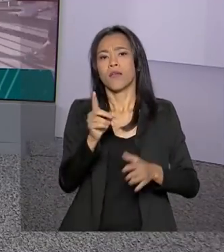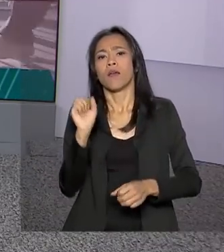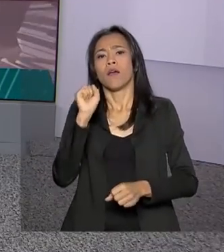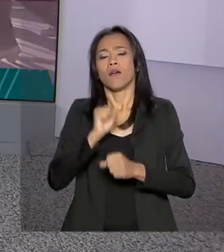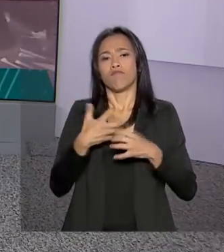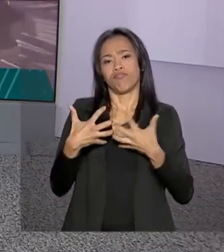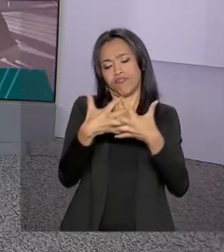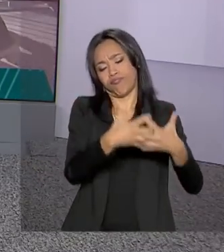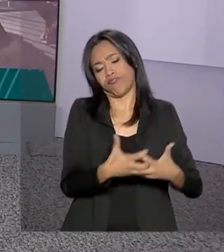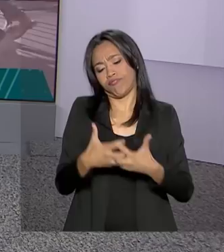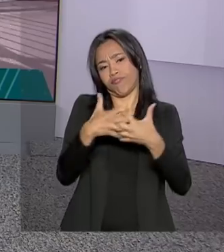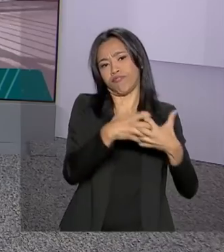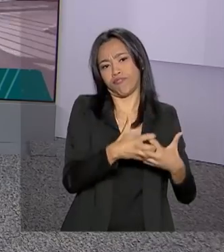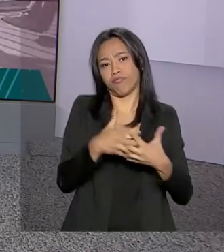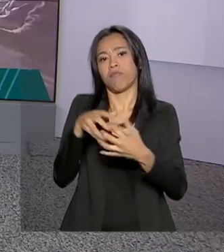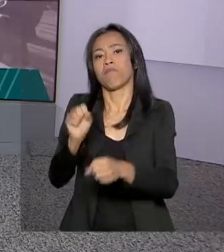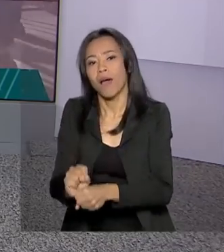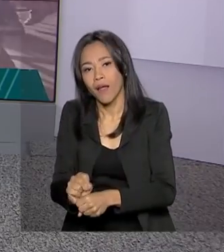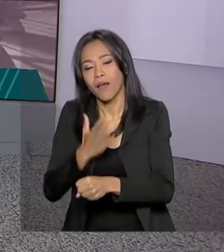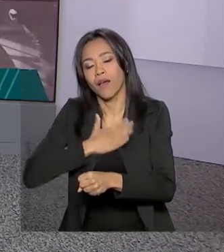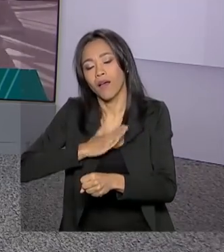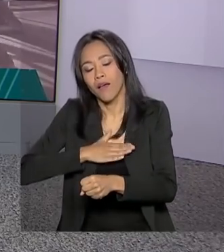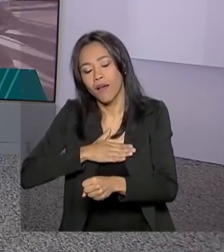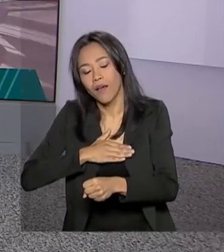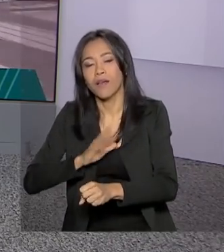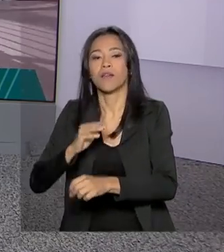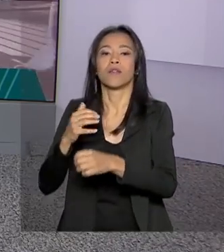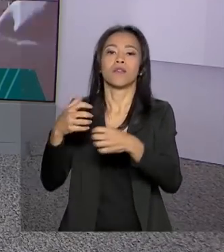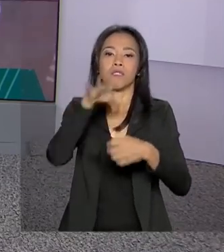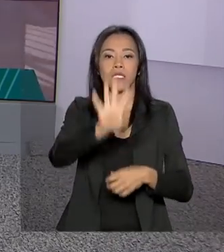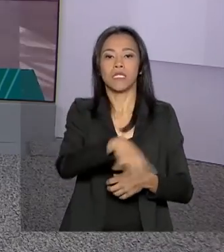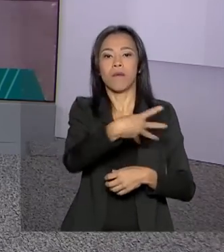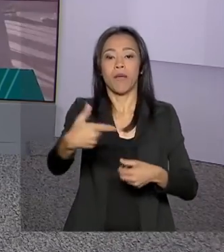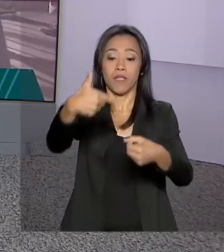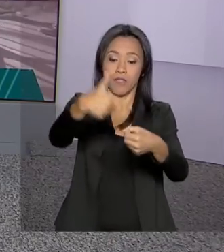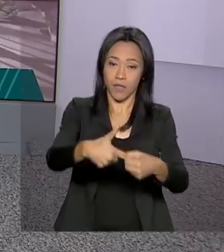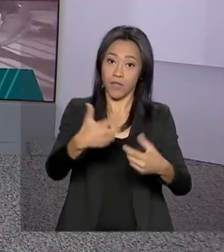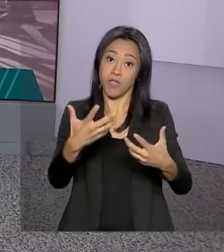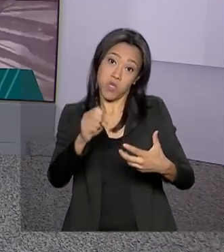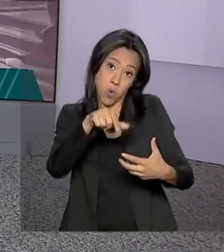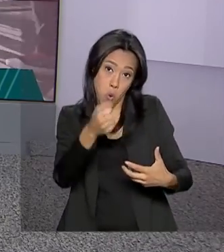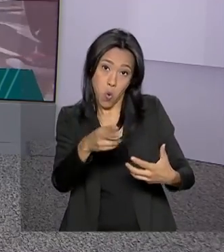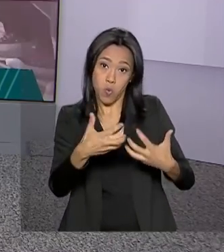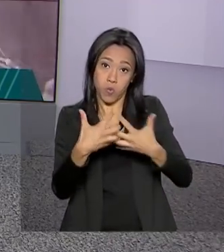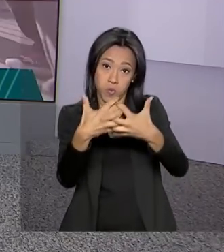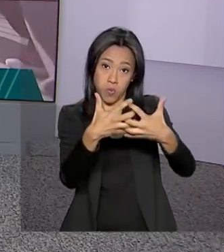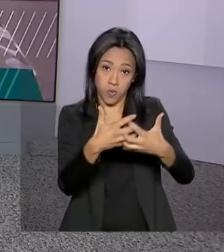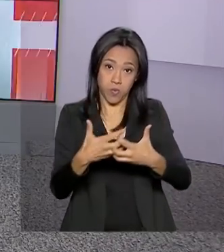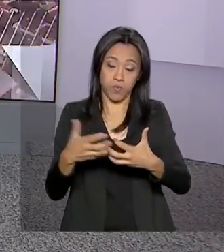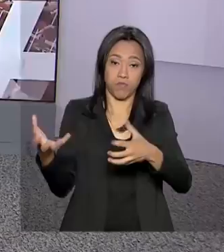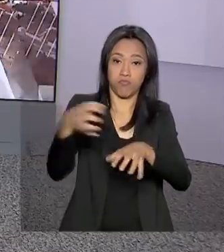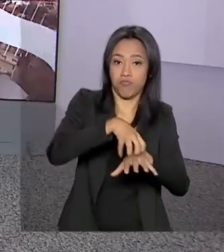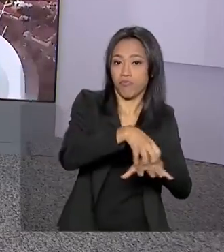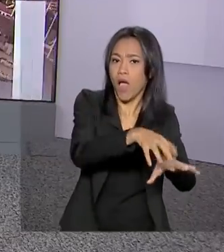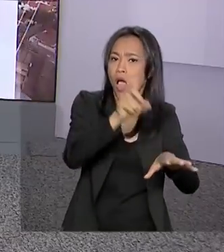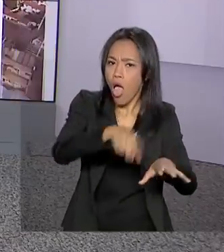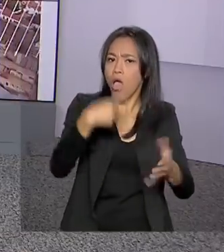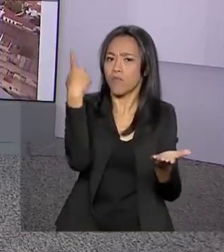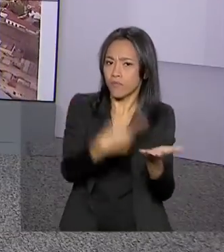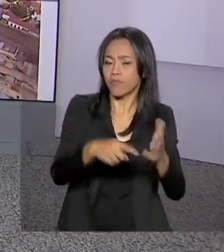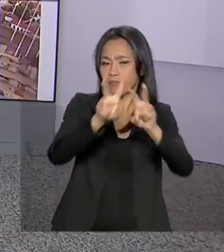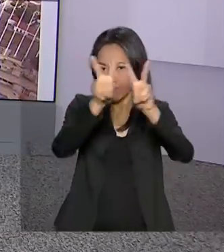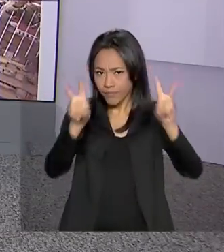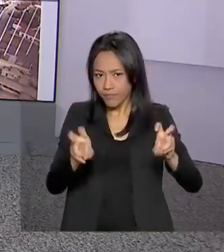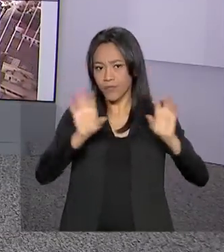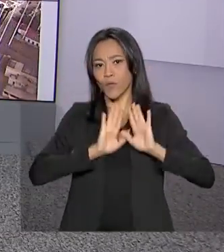nas estradas e uma nova tabela de preço mínimo de frete. Esses são alguns dos itens debatidos entre governo e caminhoneiros que foram tratados no